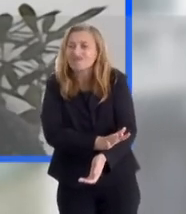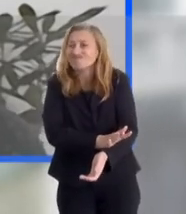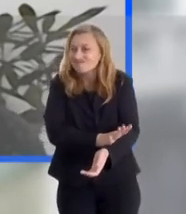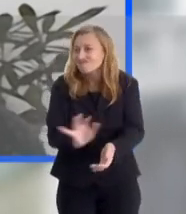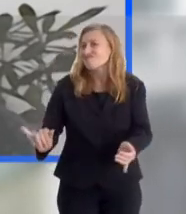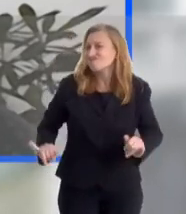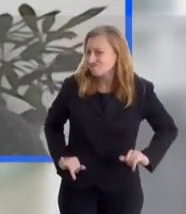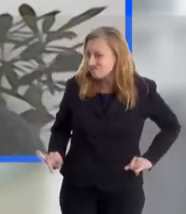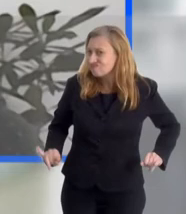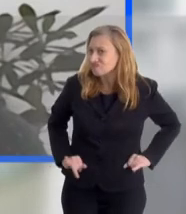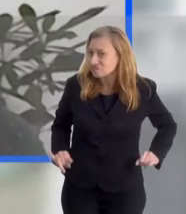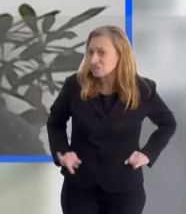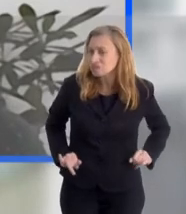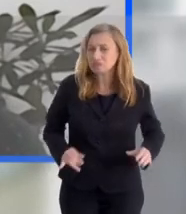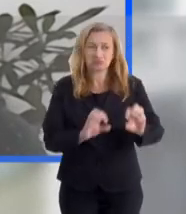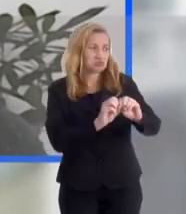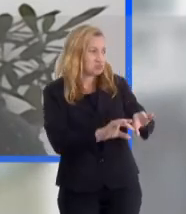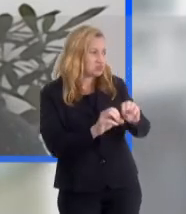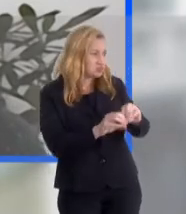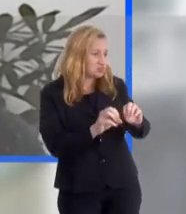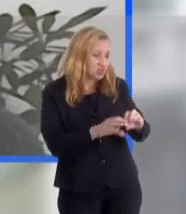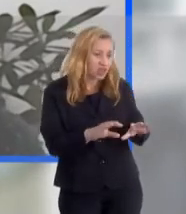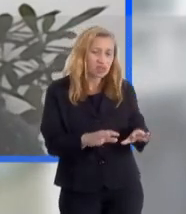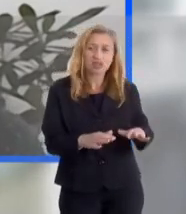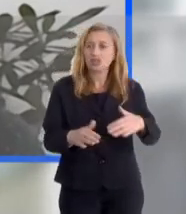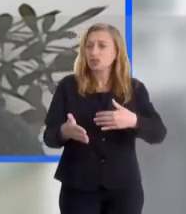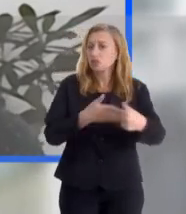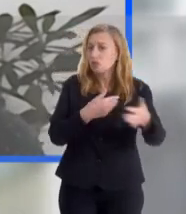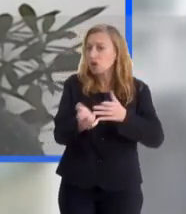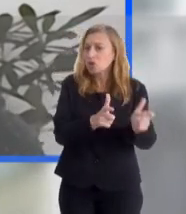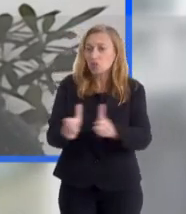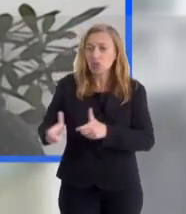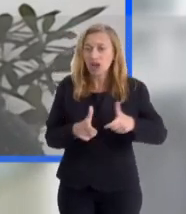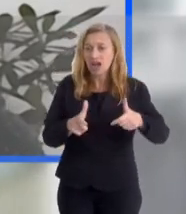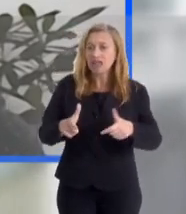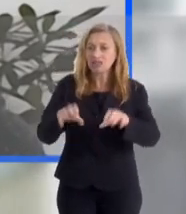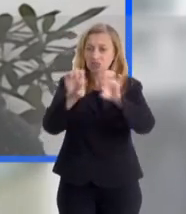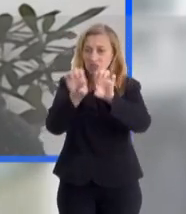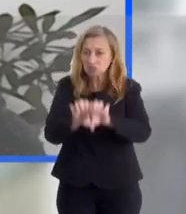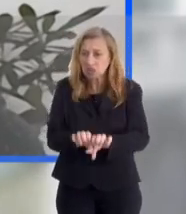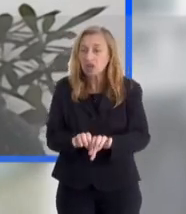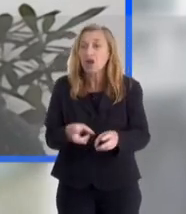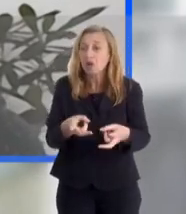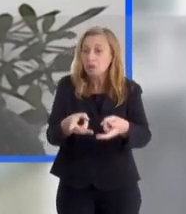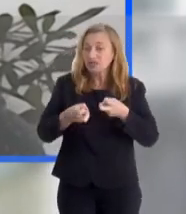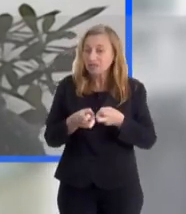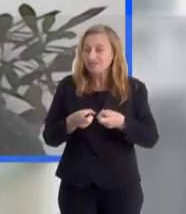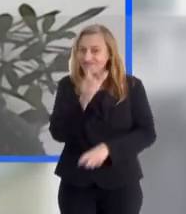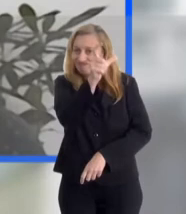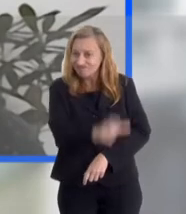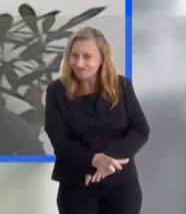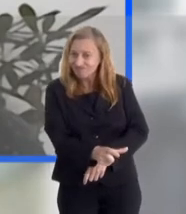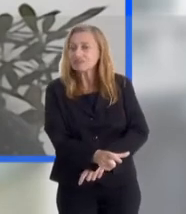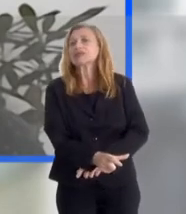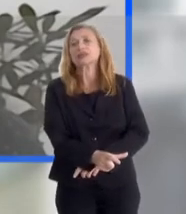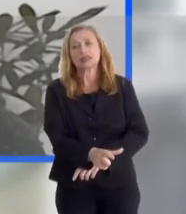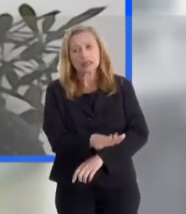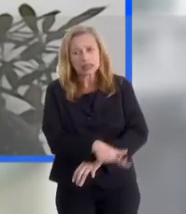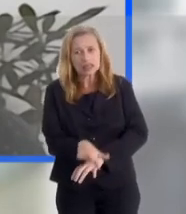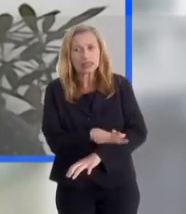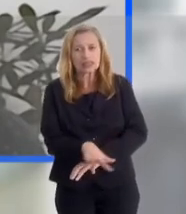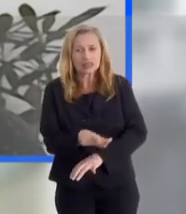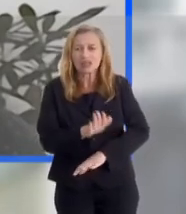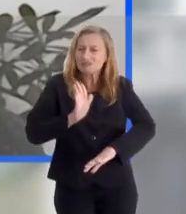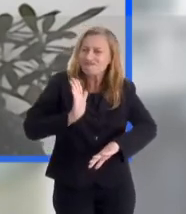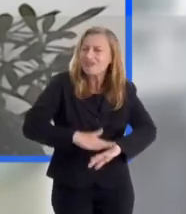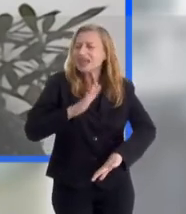raciais, já sofrem com racismo, seja na educação, seja todo racismo multilitoral, a gente percebe que são esse perfil,